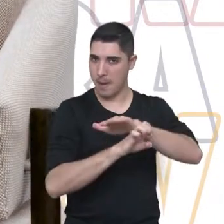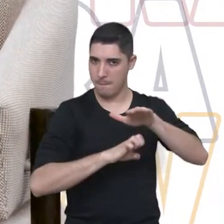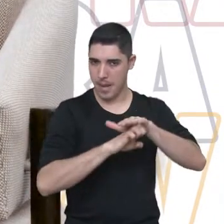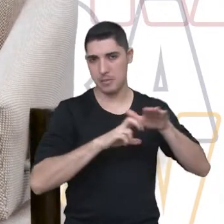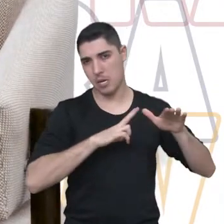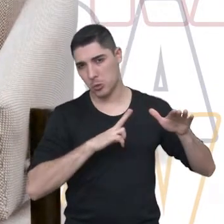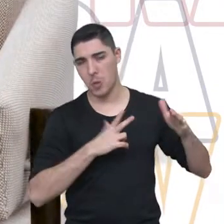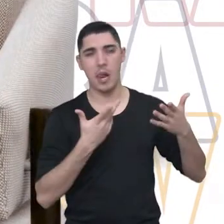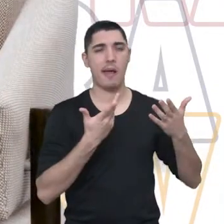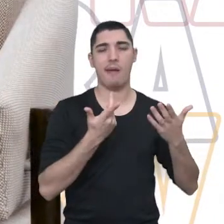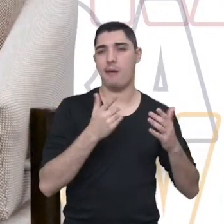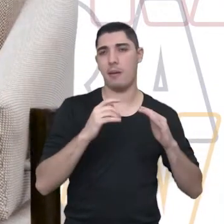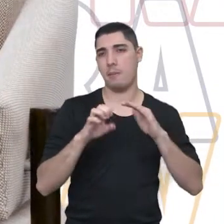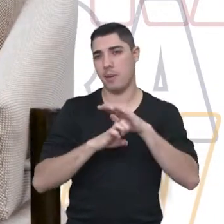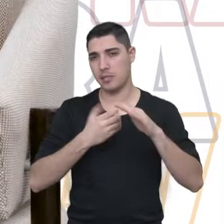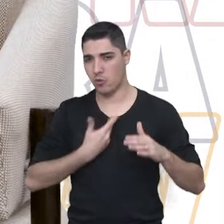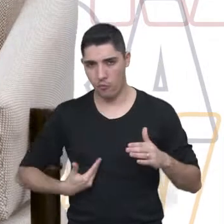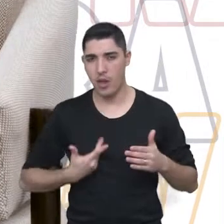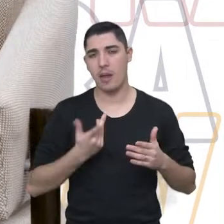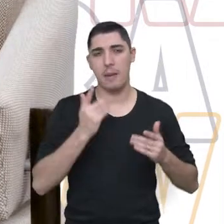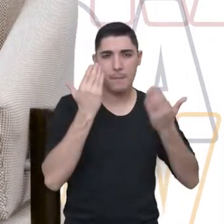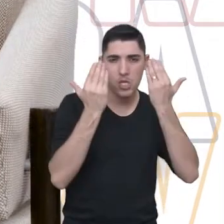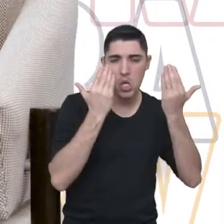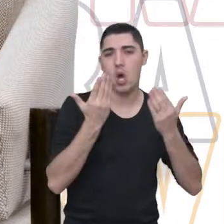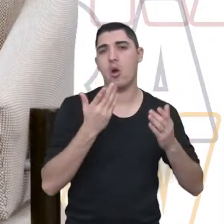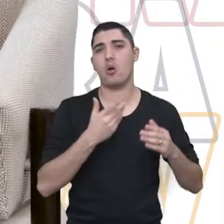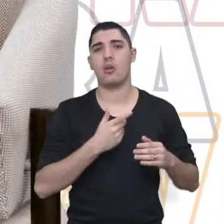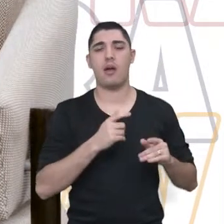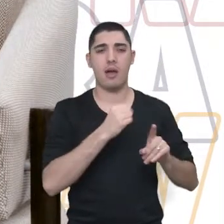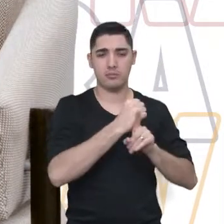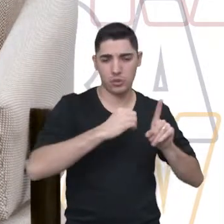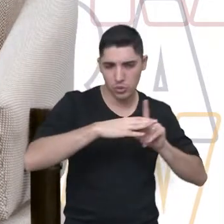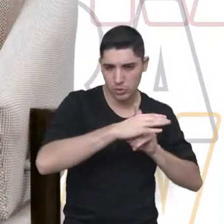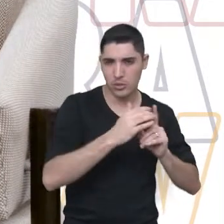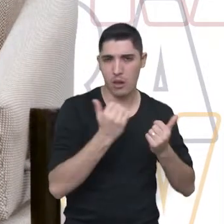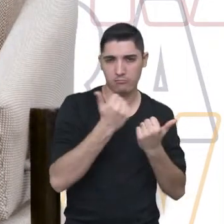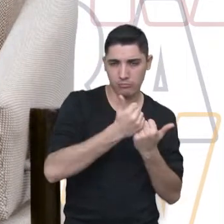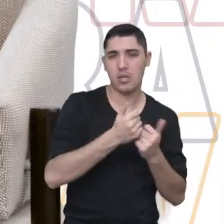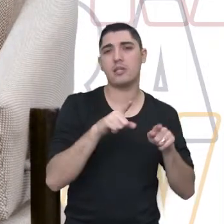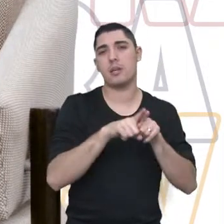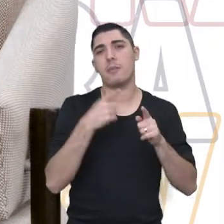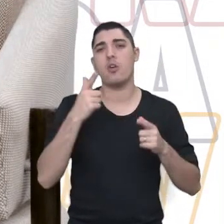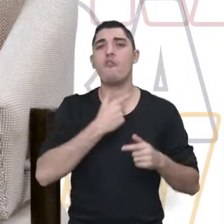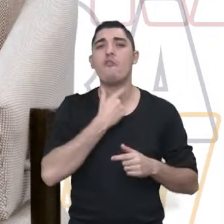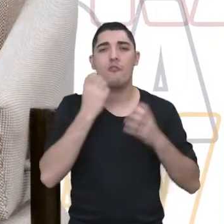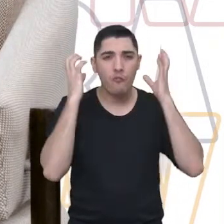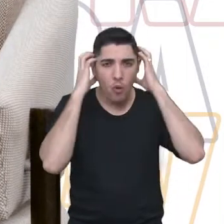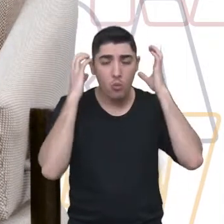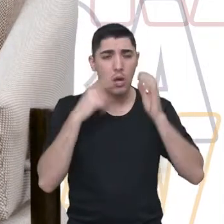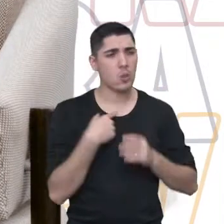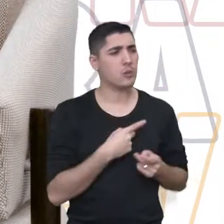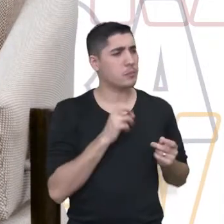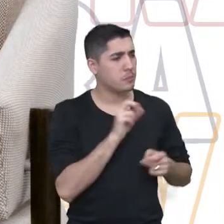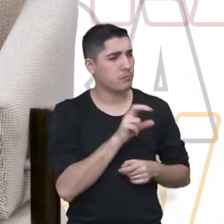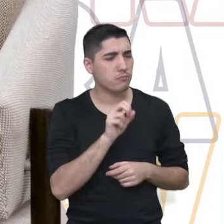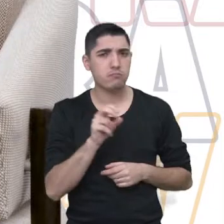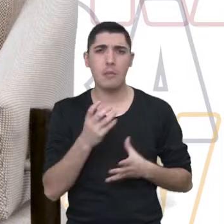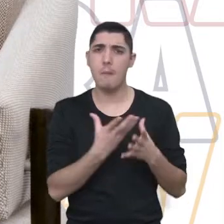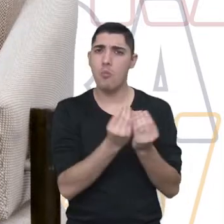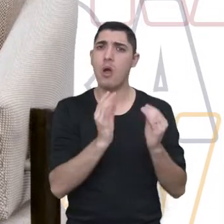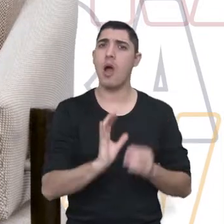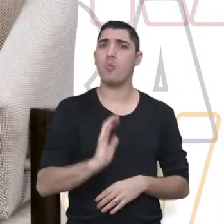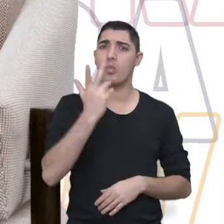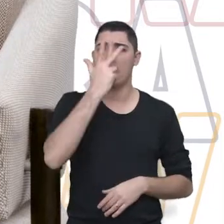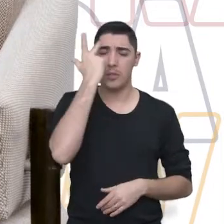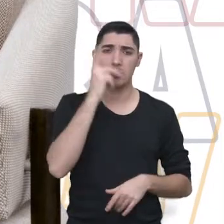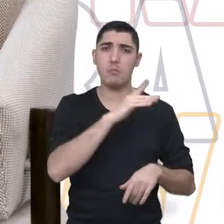privadas. Psicólogas, assistente social, Fonoaudióloga. E nós tínhamos a morte sempre muito presente. Eu